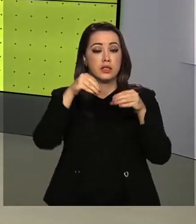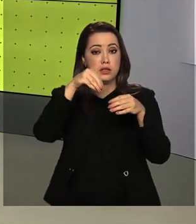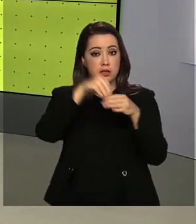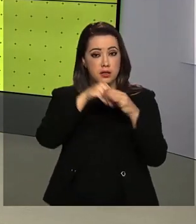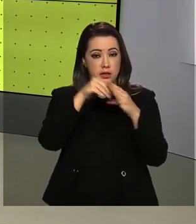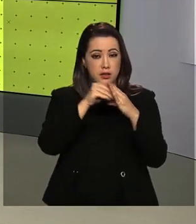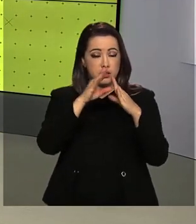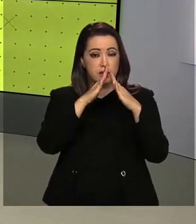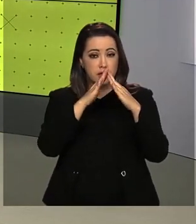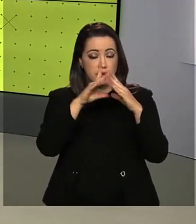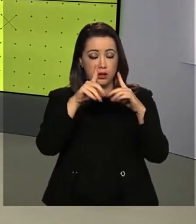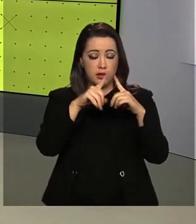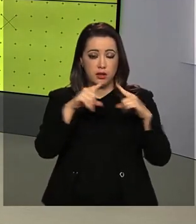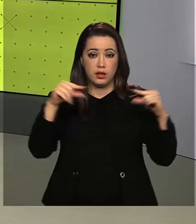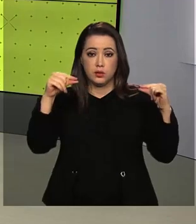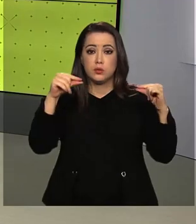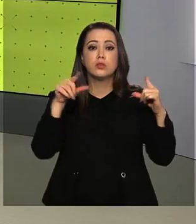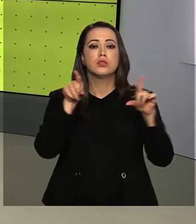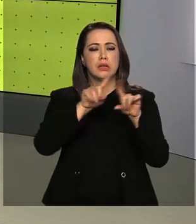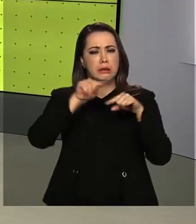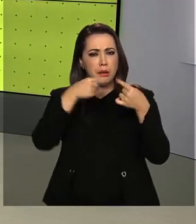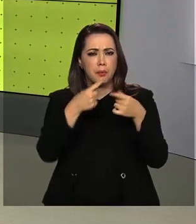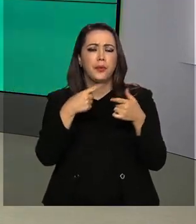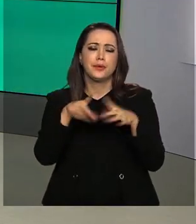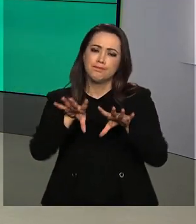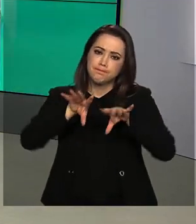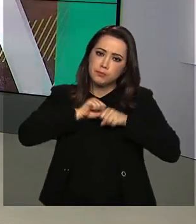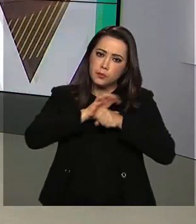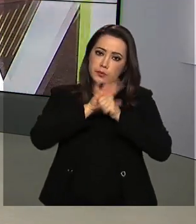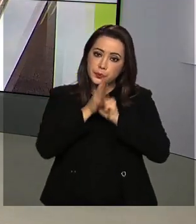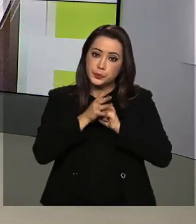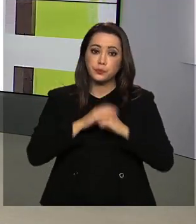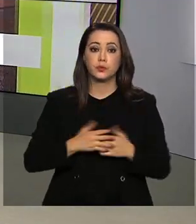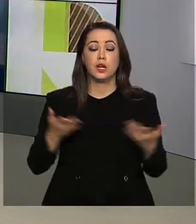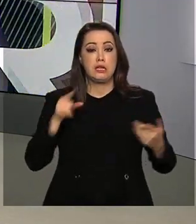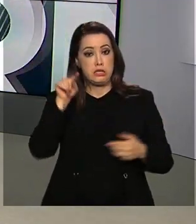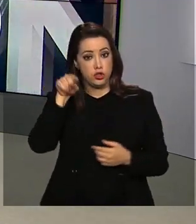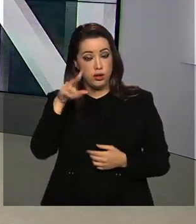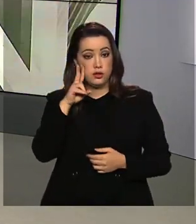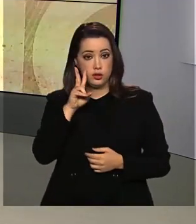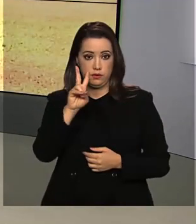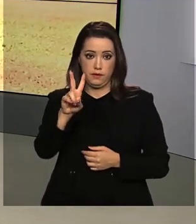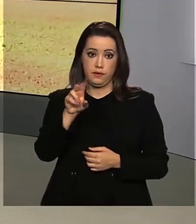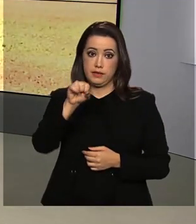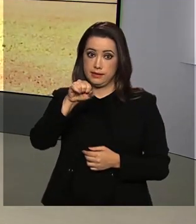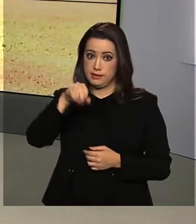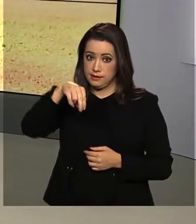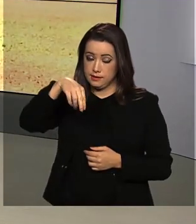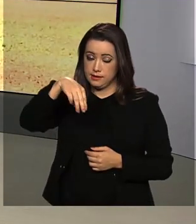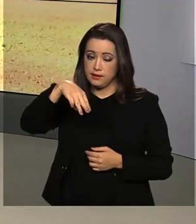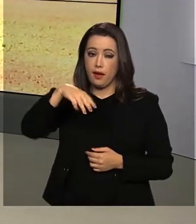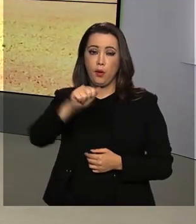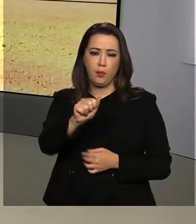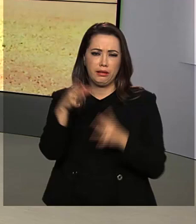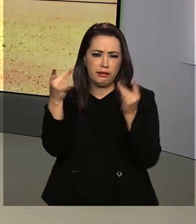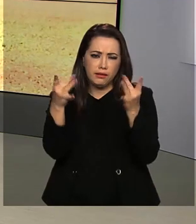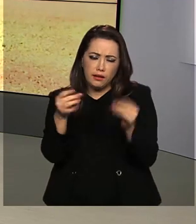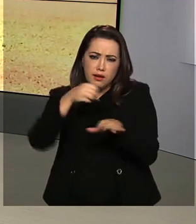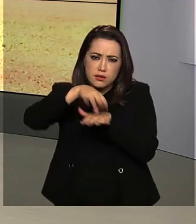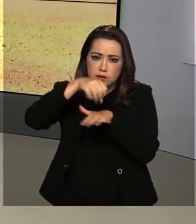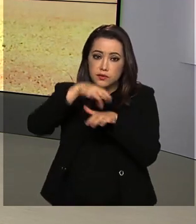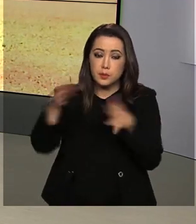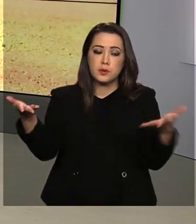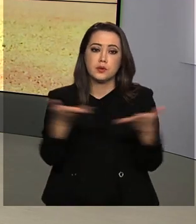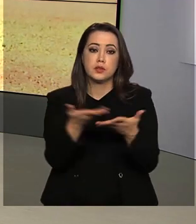Alvorada, depois do diagnóstico positivo para a Covid-19. E é de lá que a repórter Selma Dias traz as informações ao